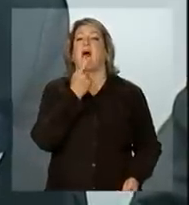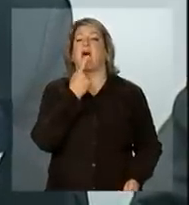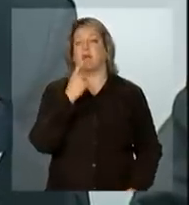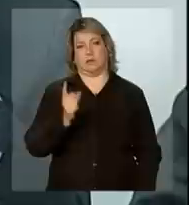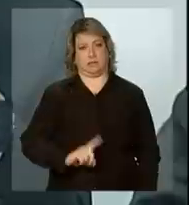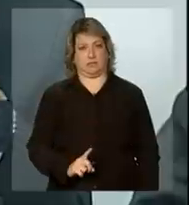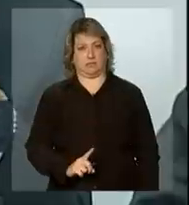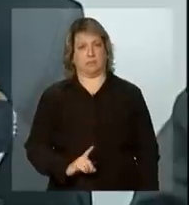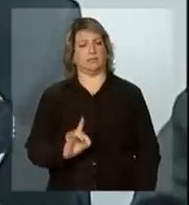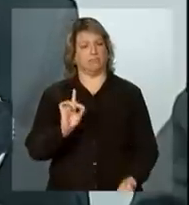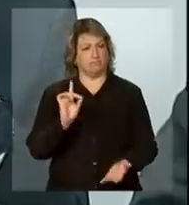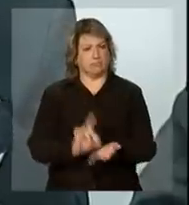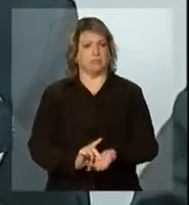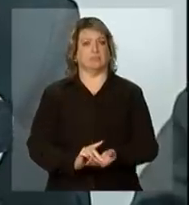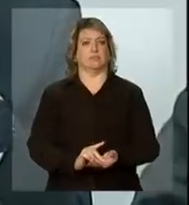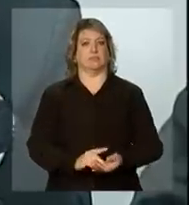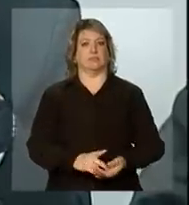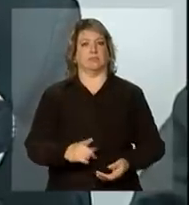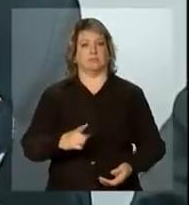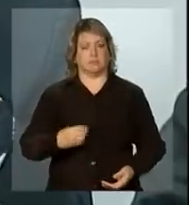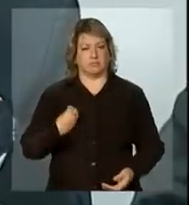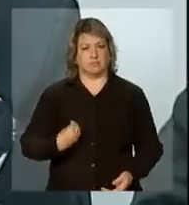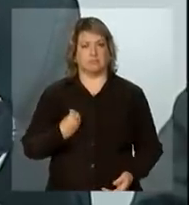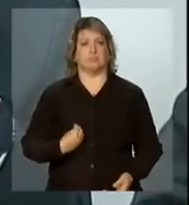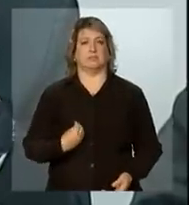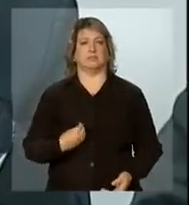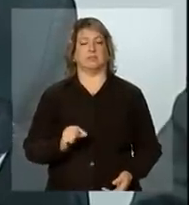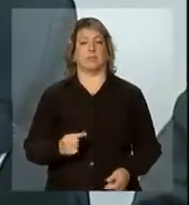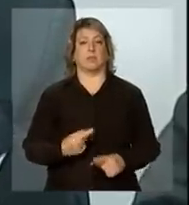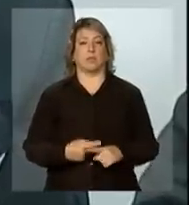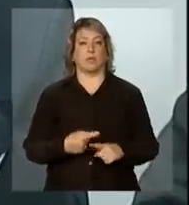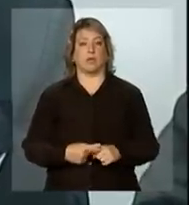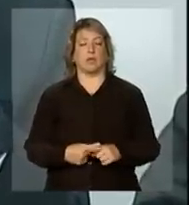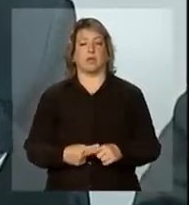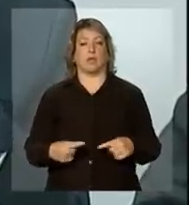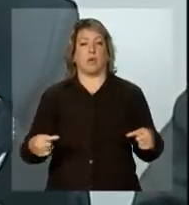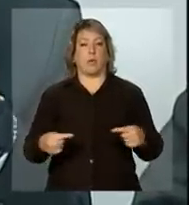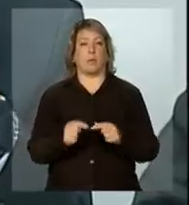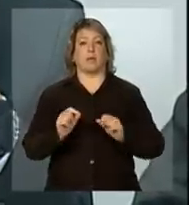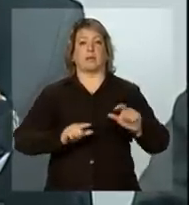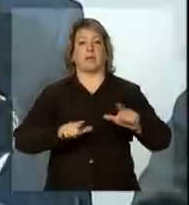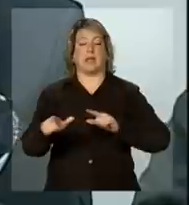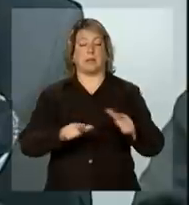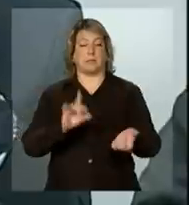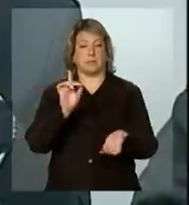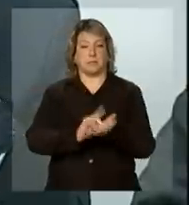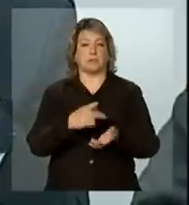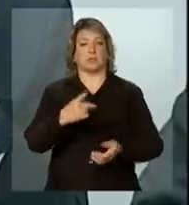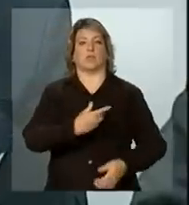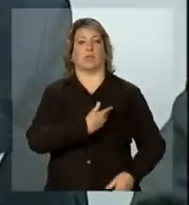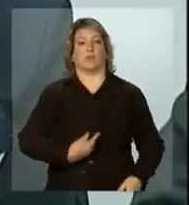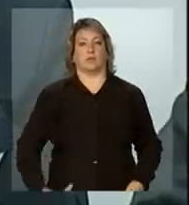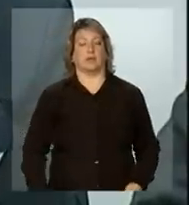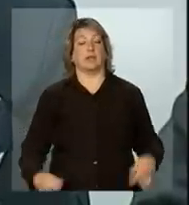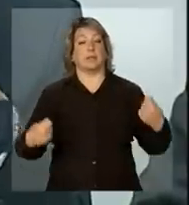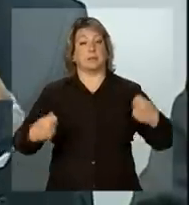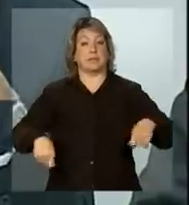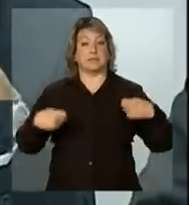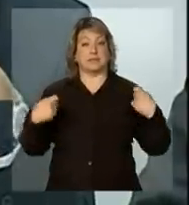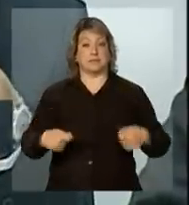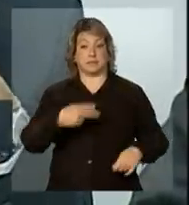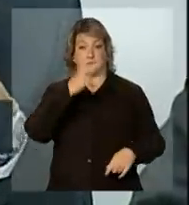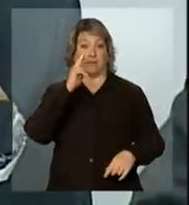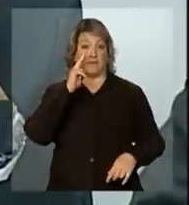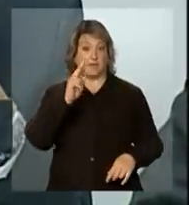mas elas se sustentam em atitudes concretas do governo. E é preciso quem olhe o desempenho do governo que